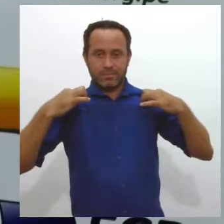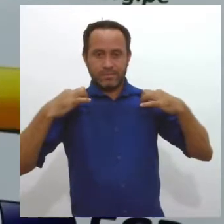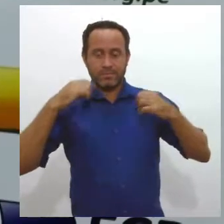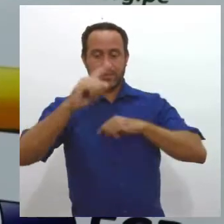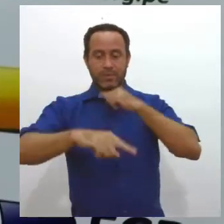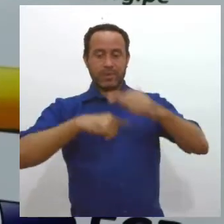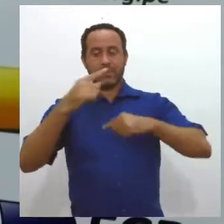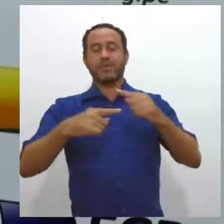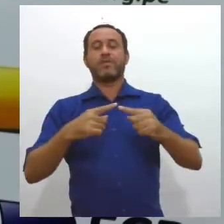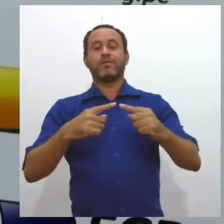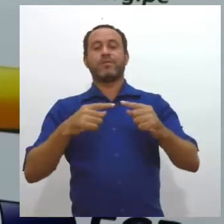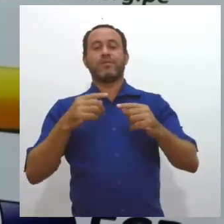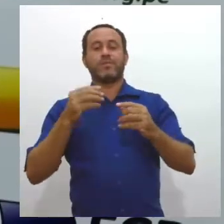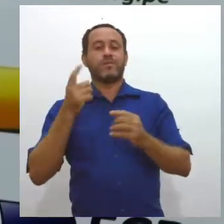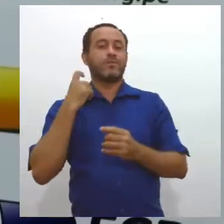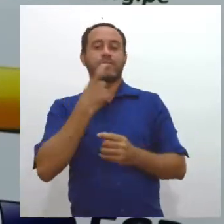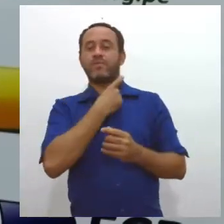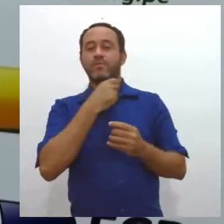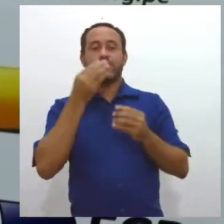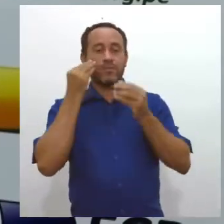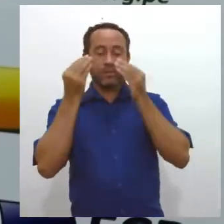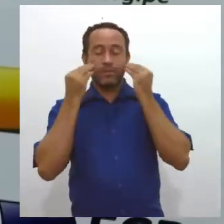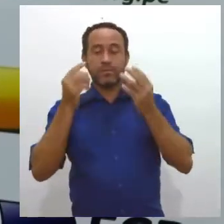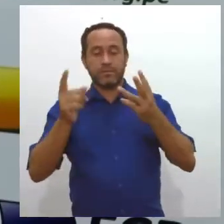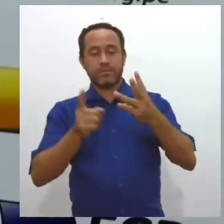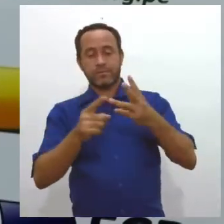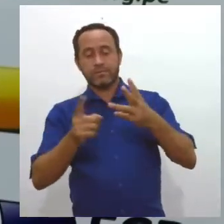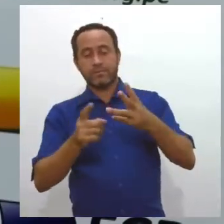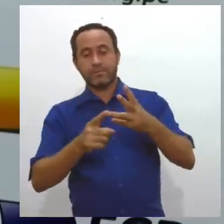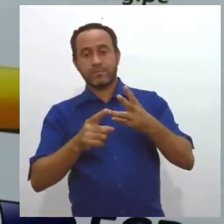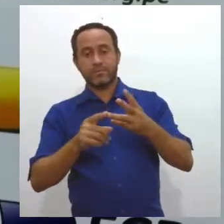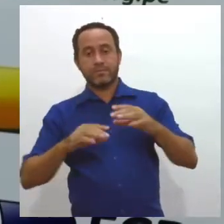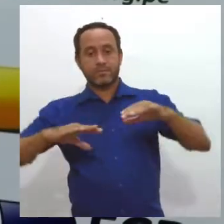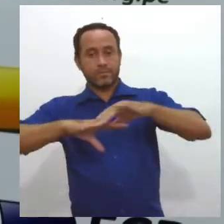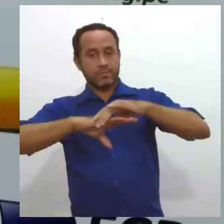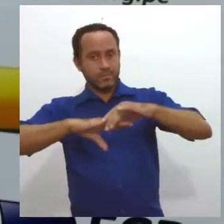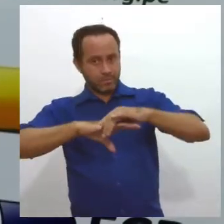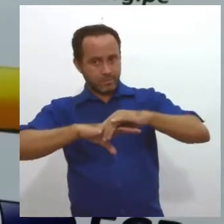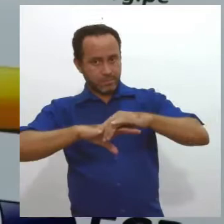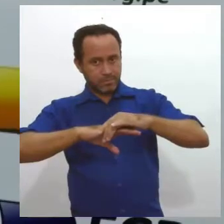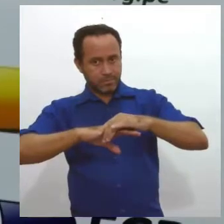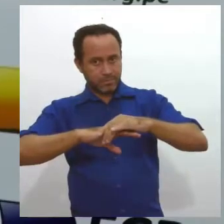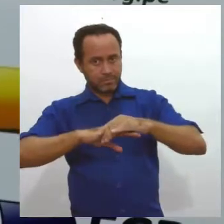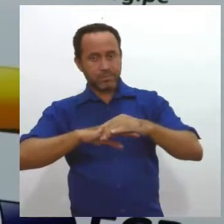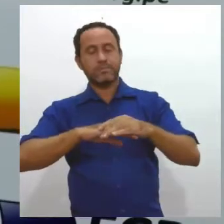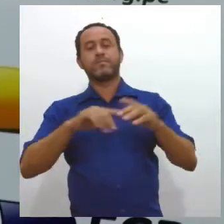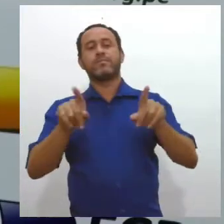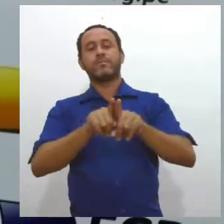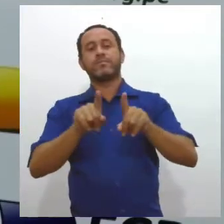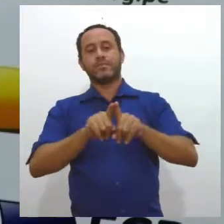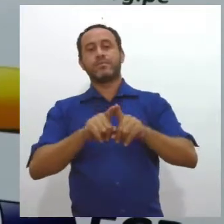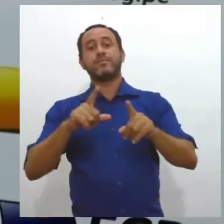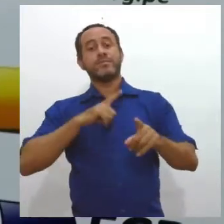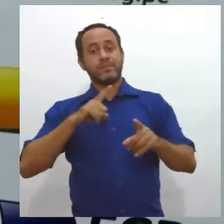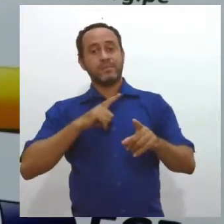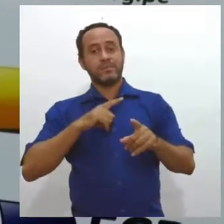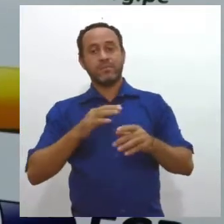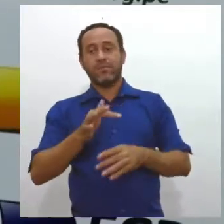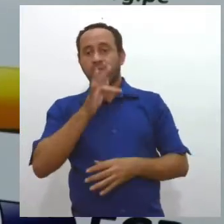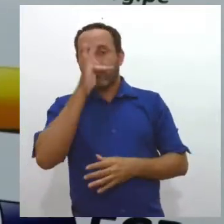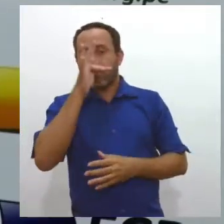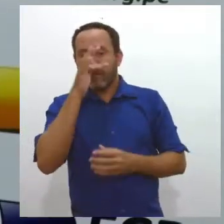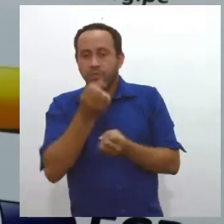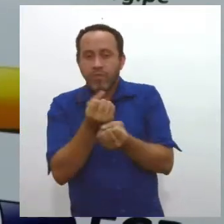perfumaria e cosméticos, e em terceiro lugar, a de calçados. Mas logo abaixo disso daí, ainda estariam flores,